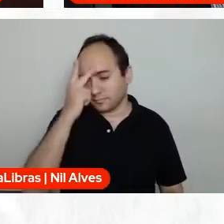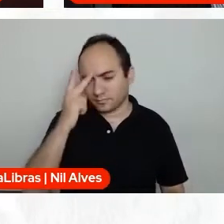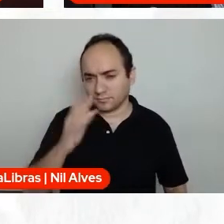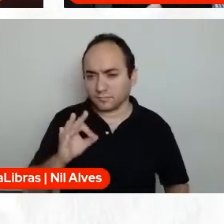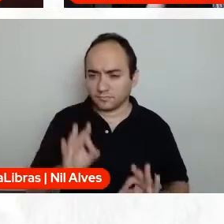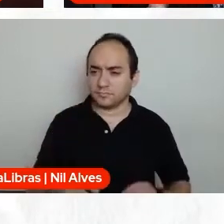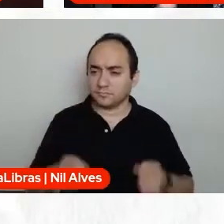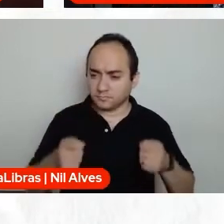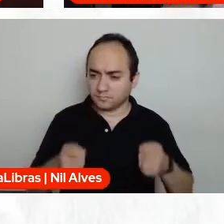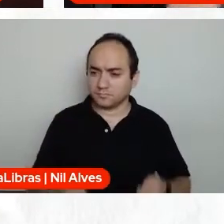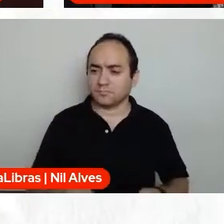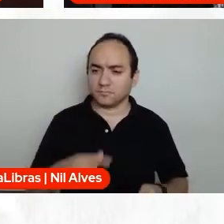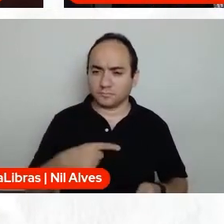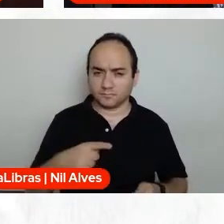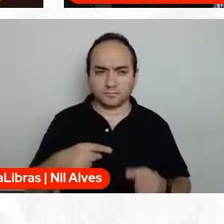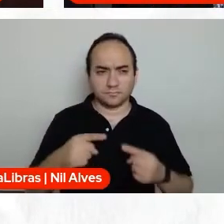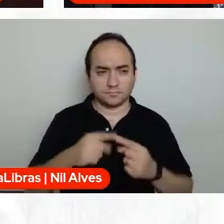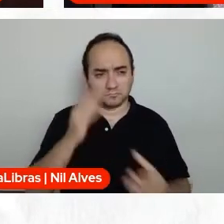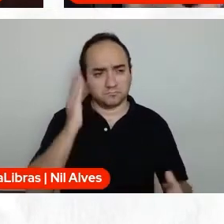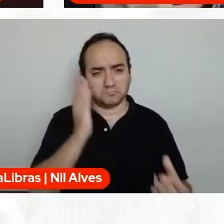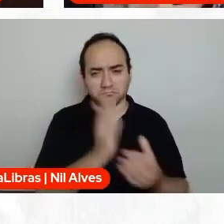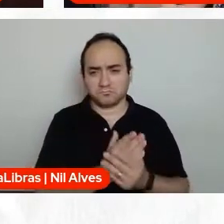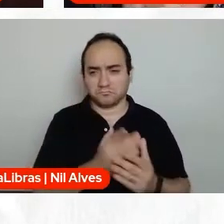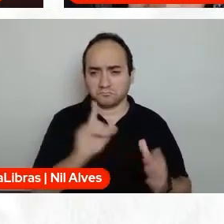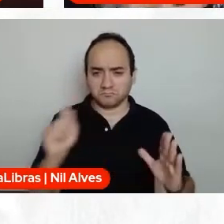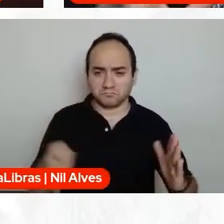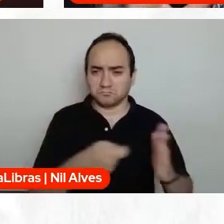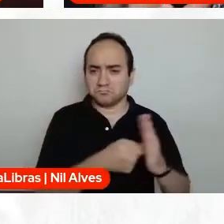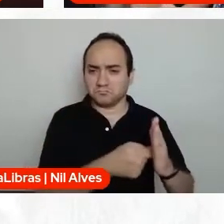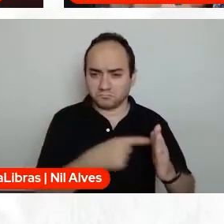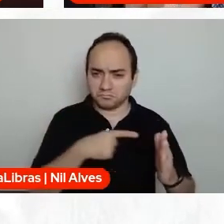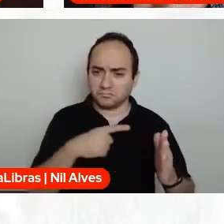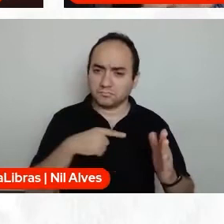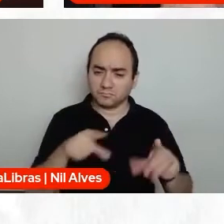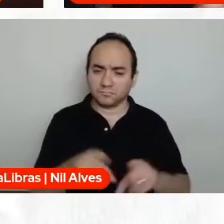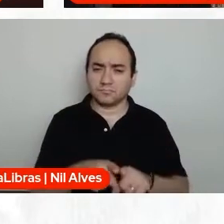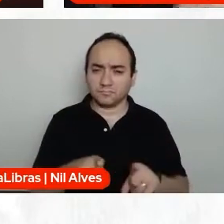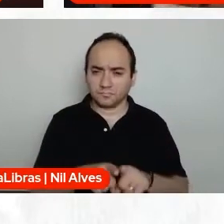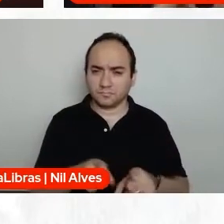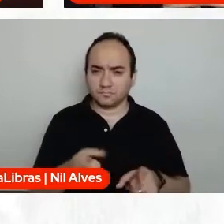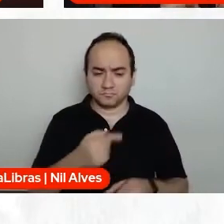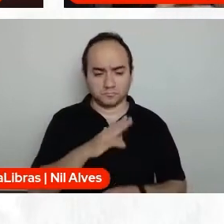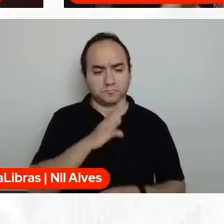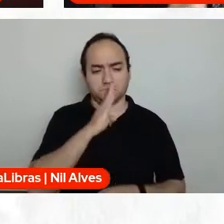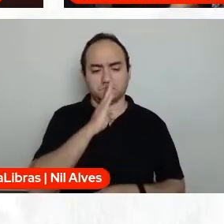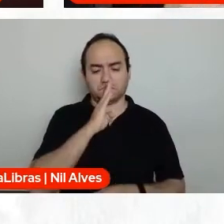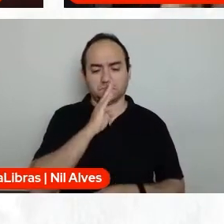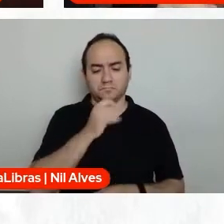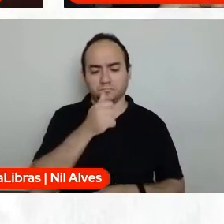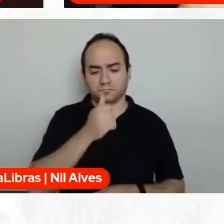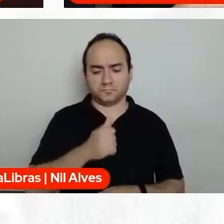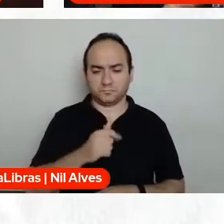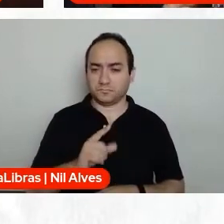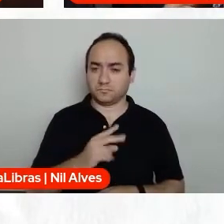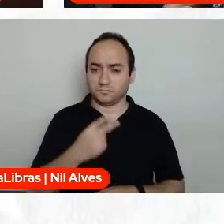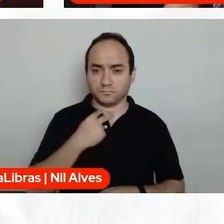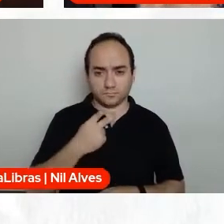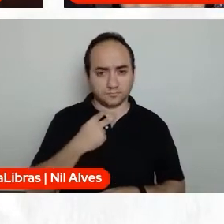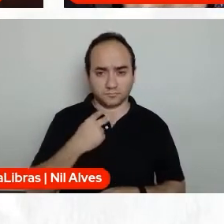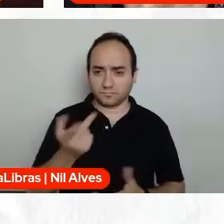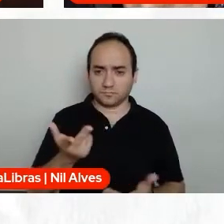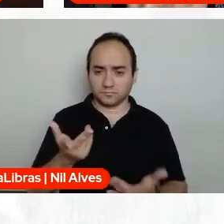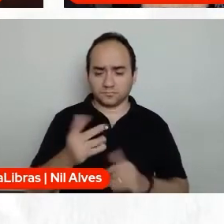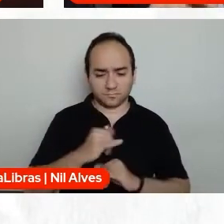denunciar. E eu falei, isso mesmo, gente, não dá para se calar até um tempo atrás, essa situação parece que era meio avelada,